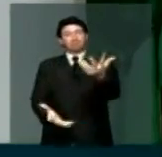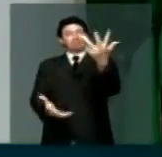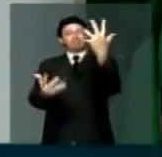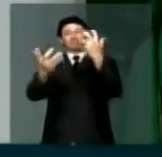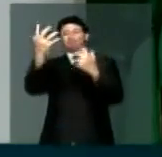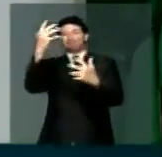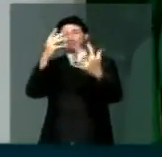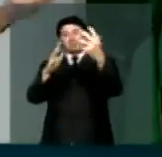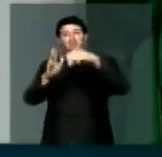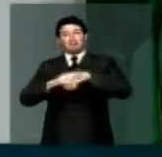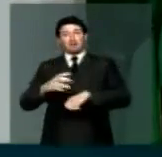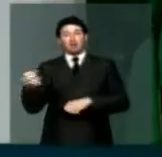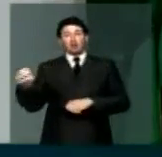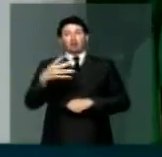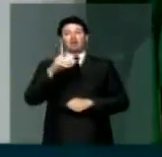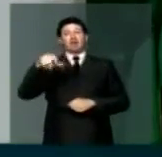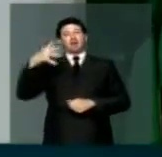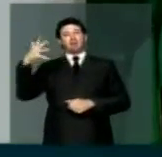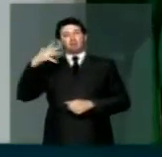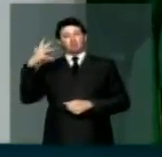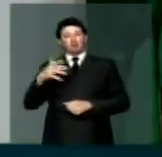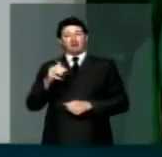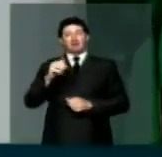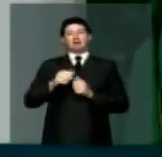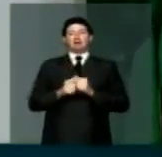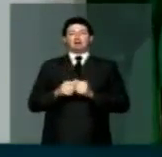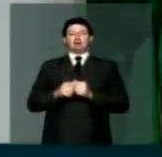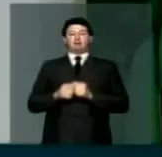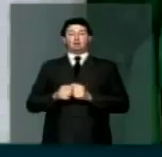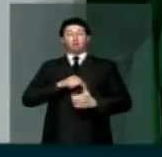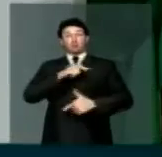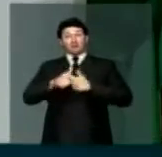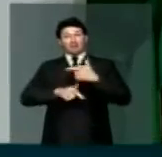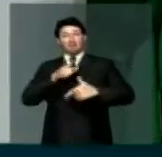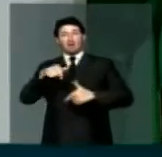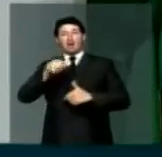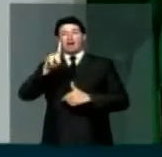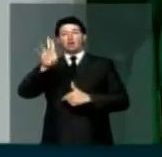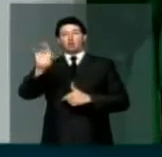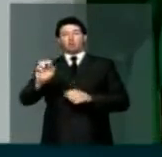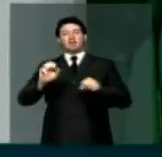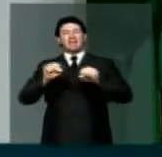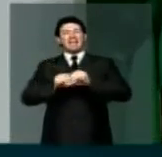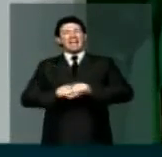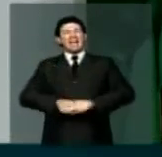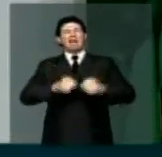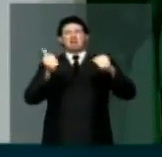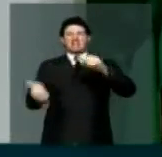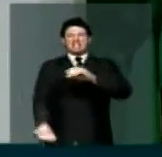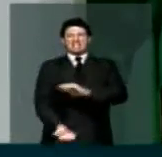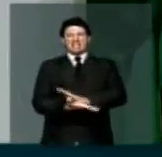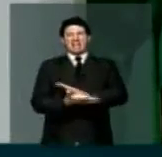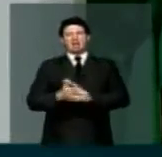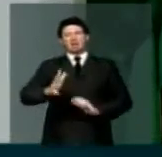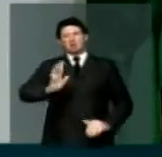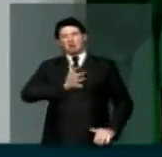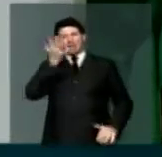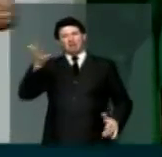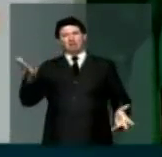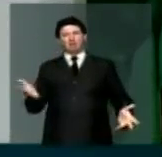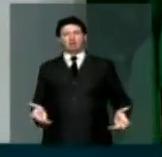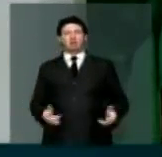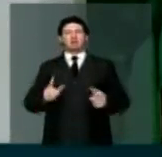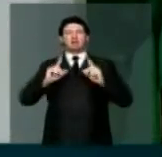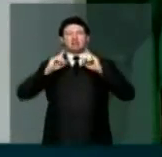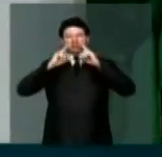felizes, façam sacos do adubo do trabalho, acabando a corrupção cascalho que apodrece sem